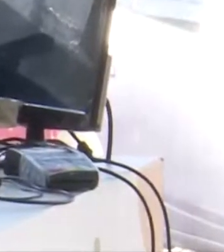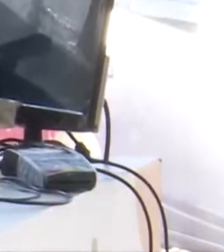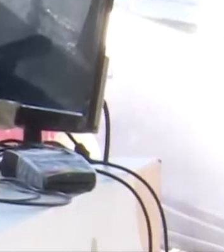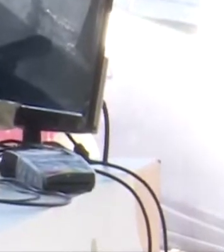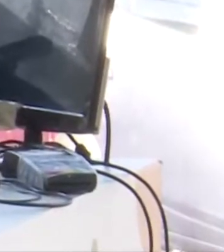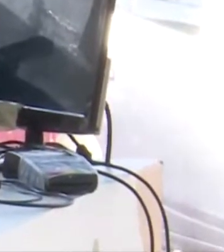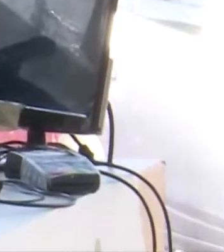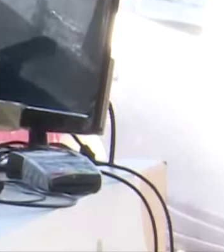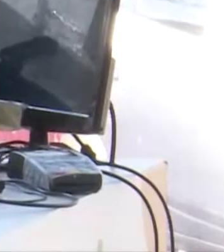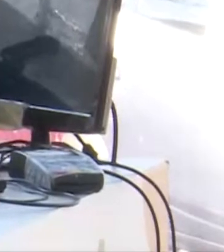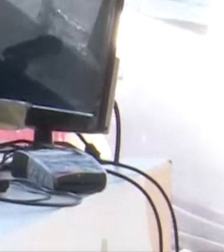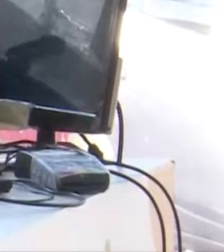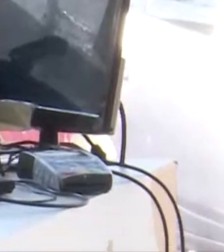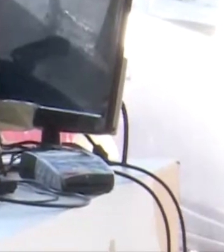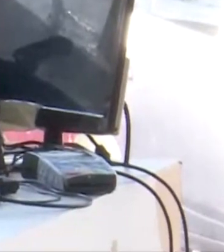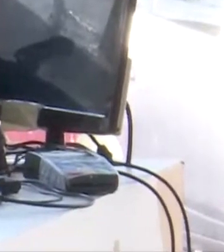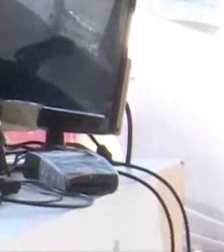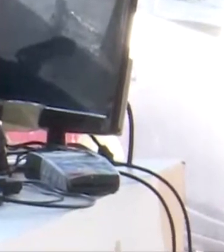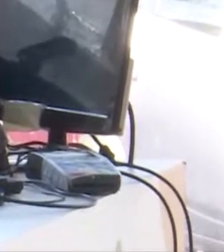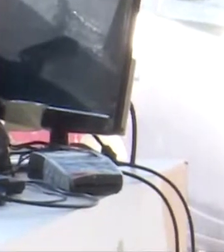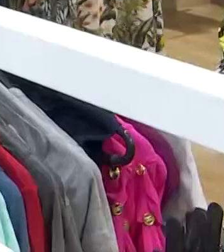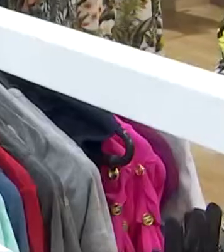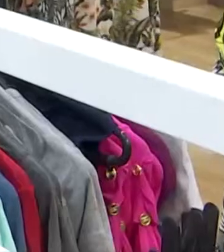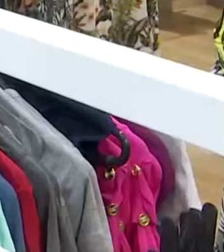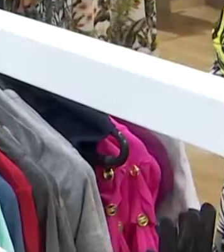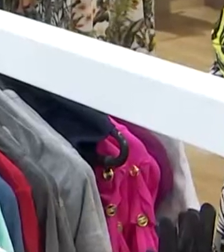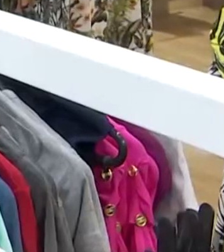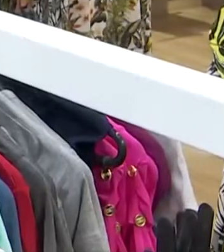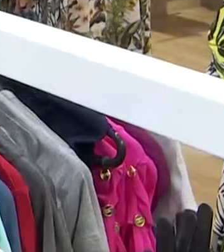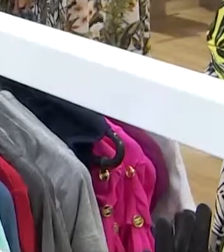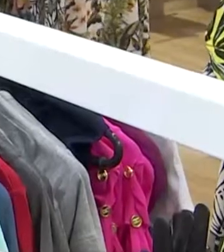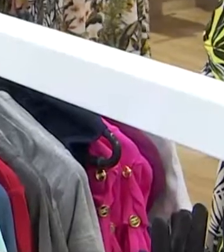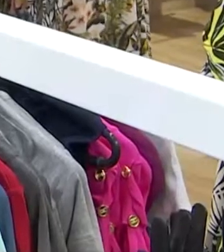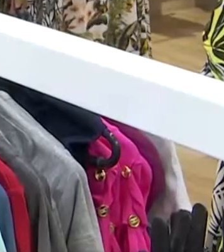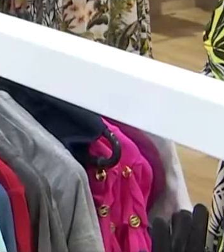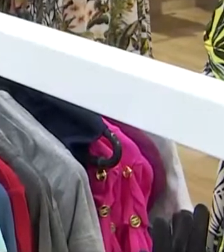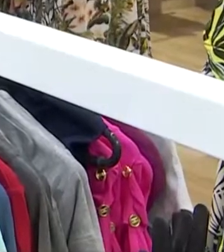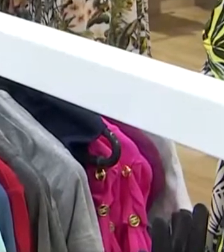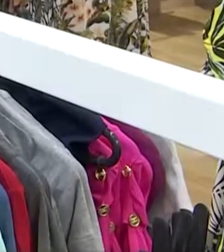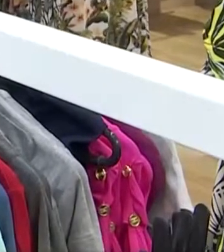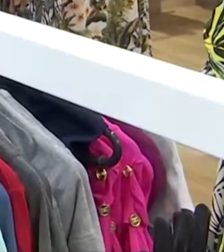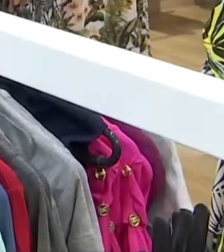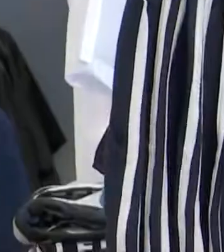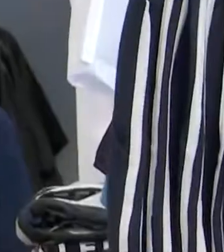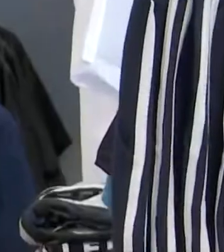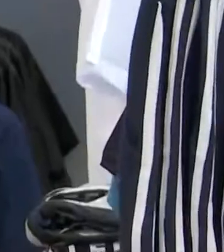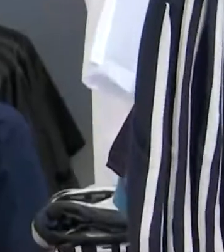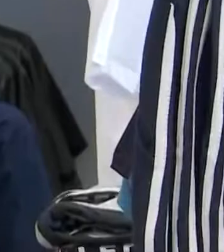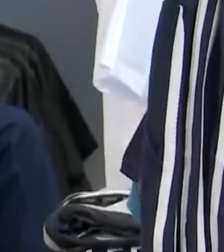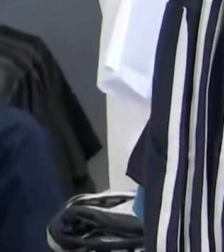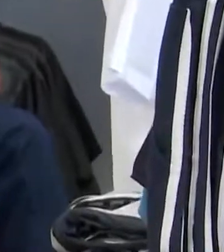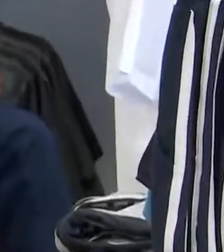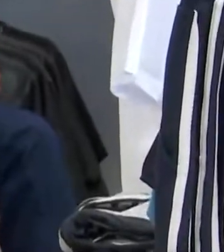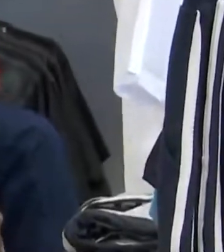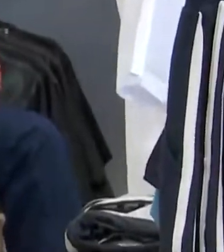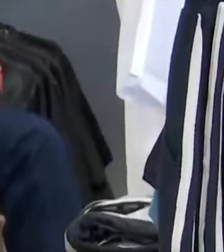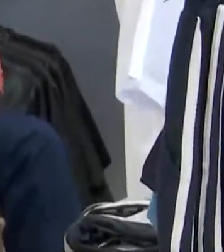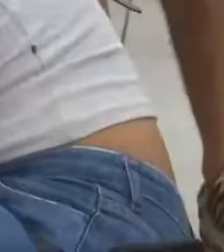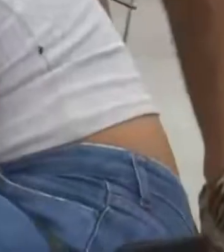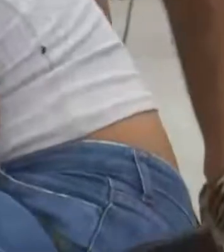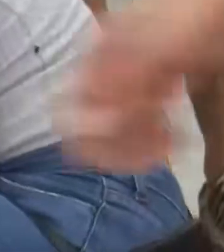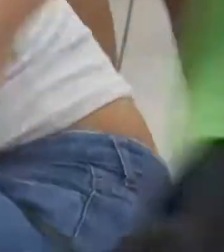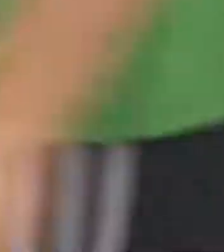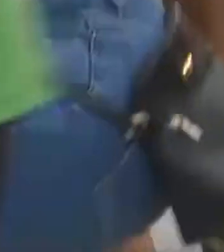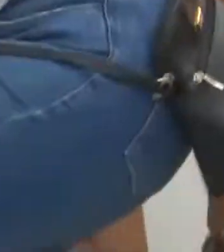da Consolidação das Leis de Trabalho, CLT. Contudo, há outros tipos de relações nas quais os profissionais podem